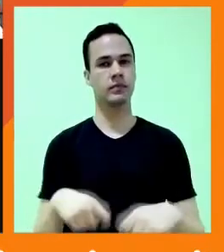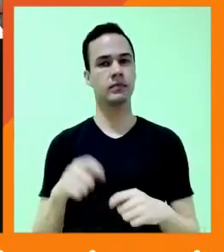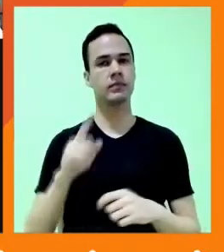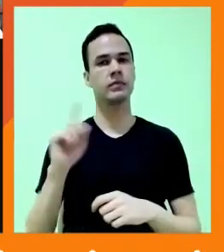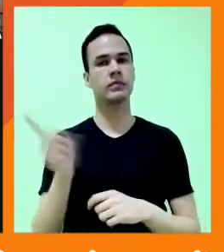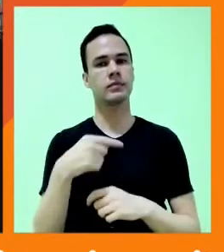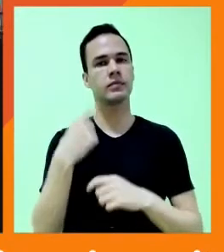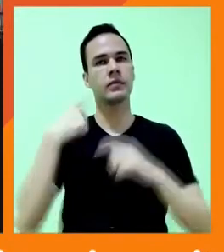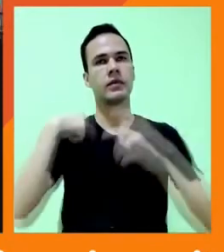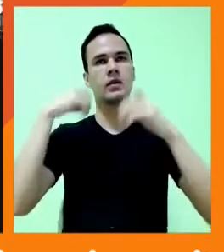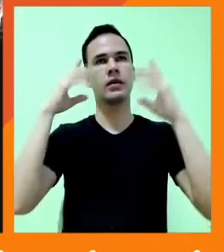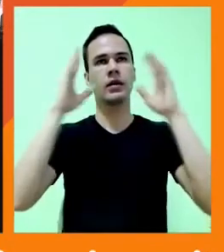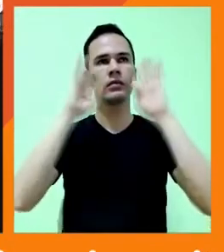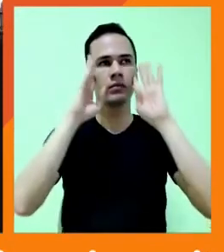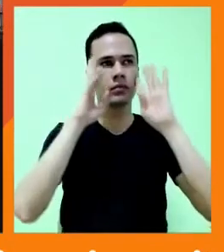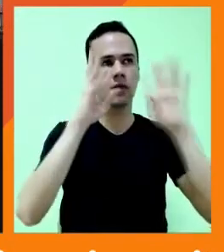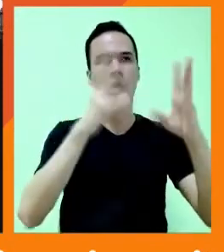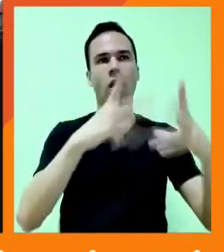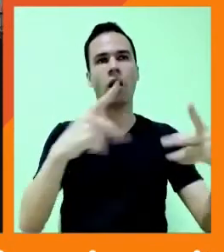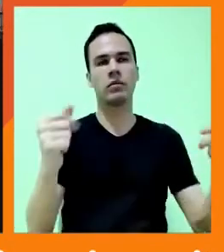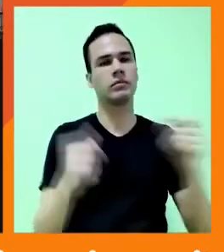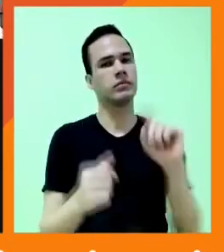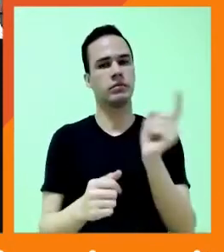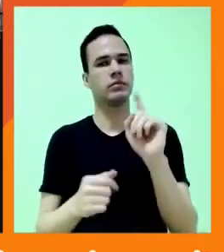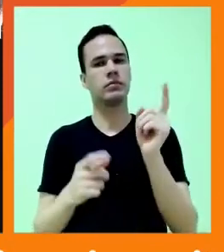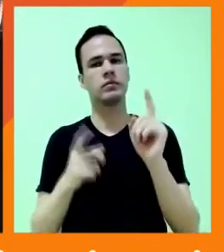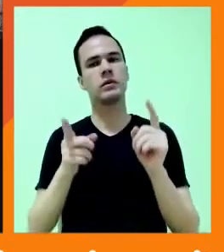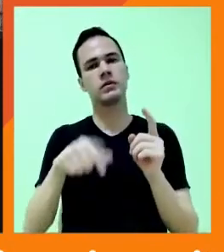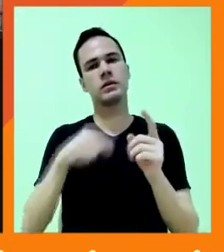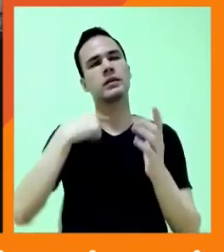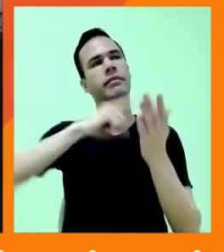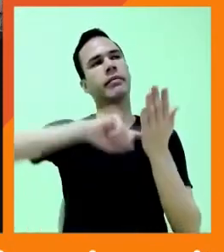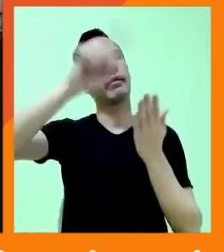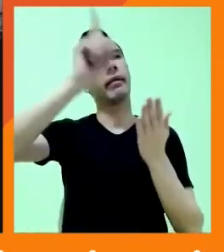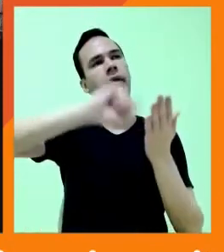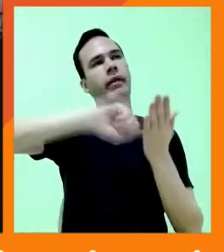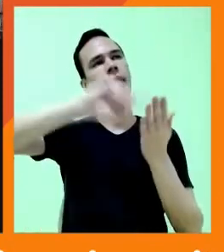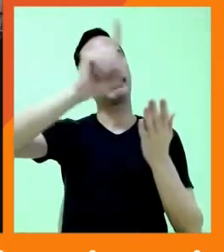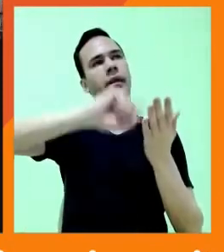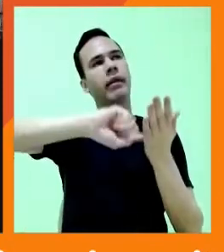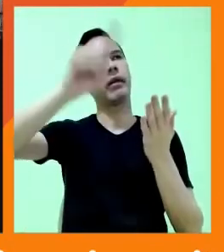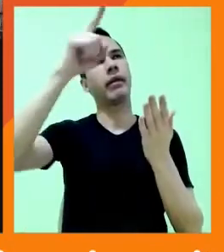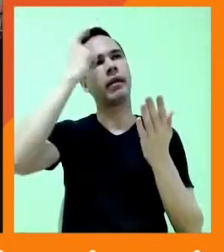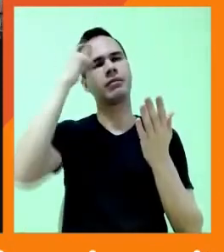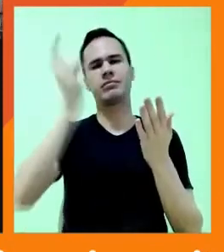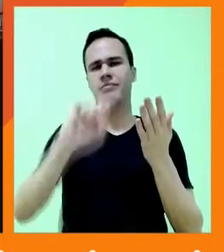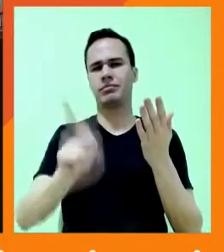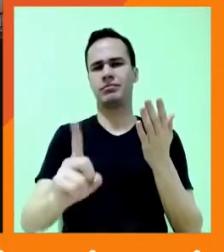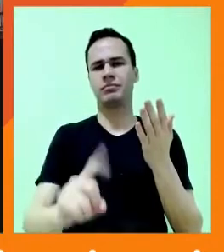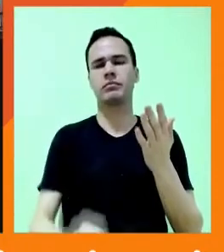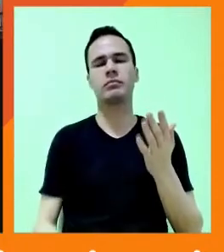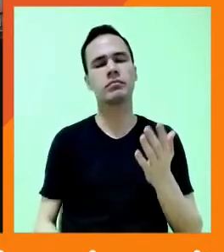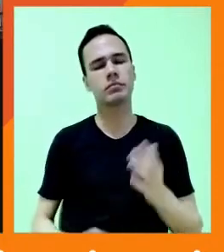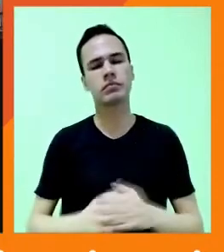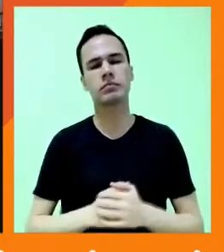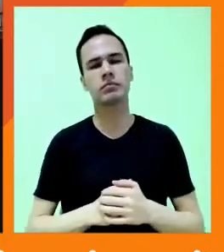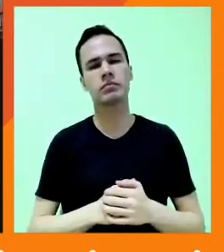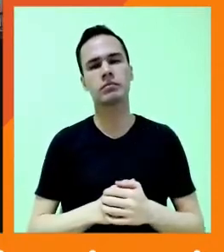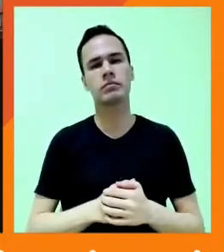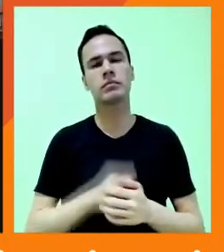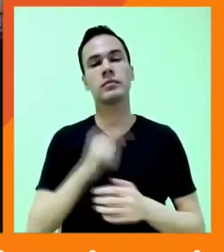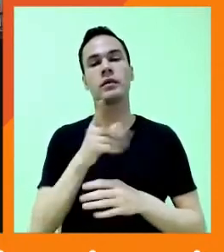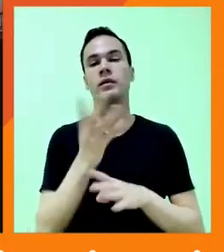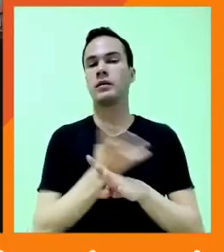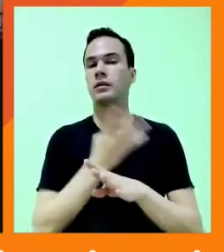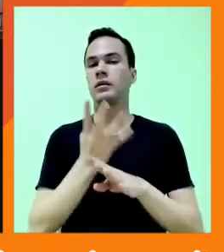sem sentido. Para que a gente não fique rolando a tela sem nem pensar no que está acontecendo. Uma resistência também